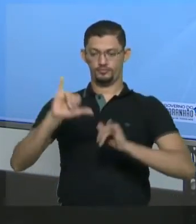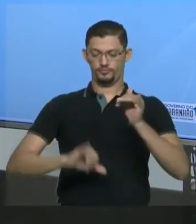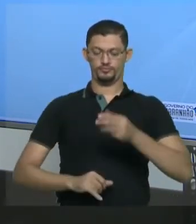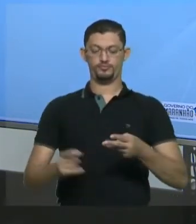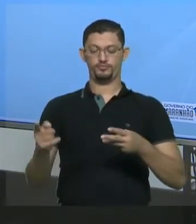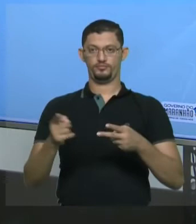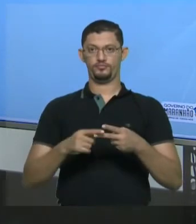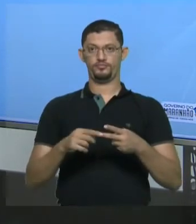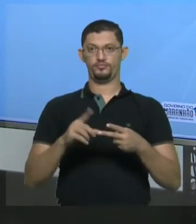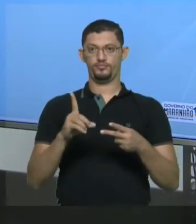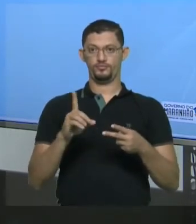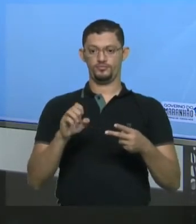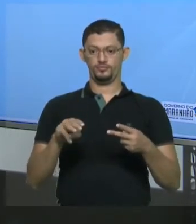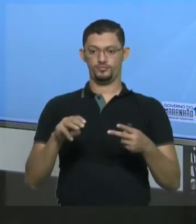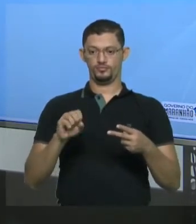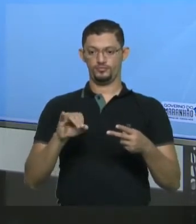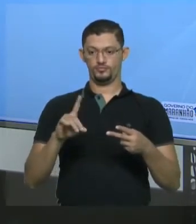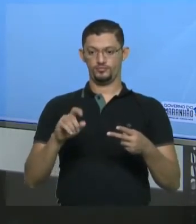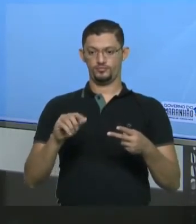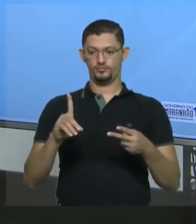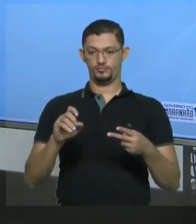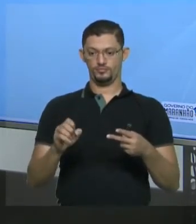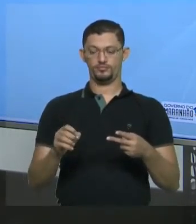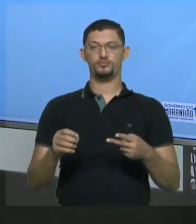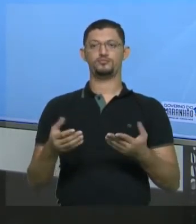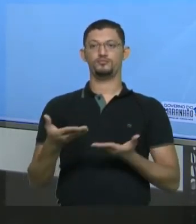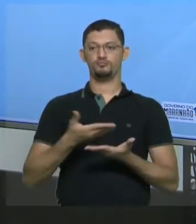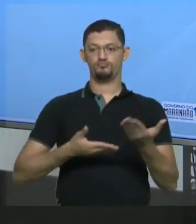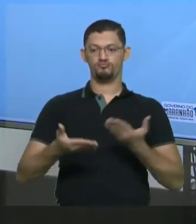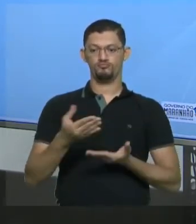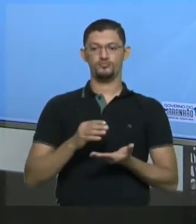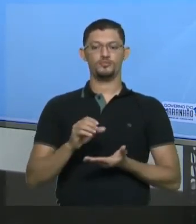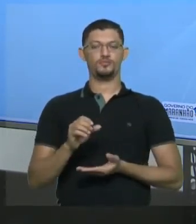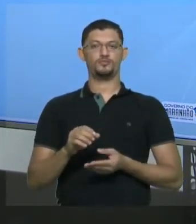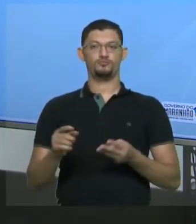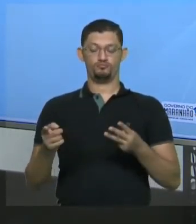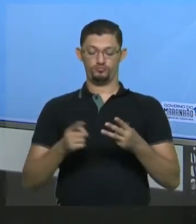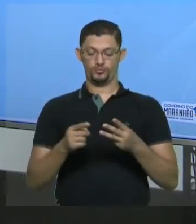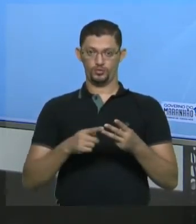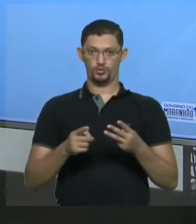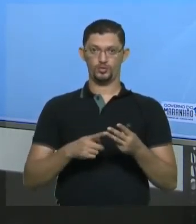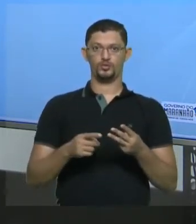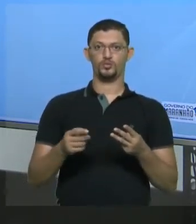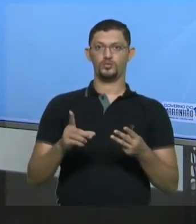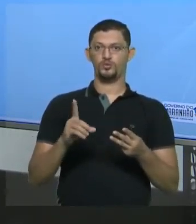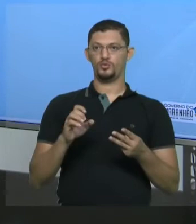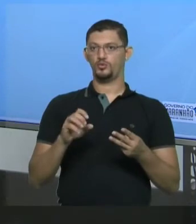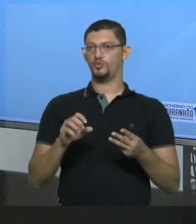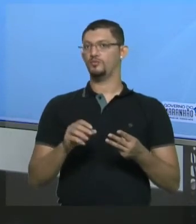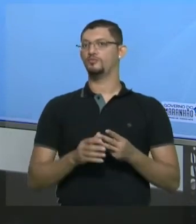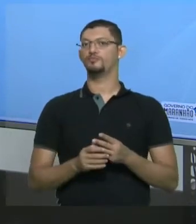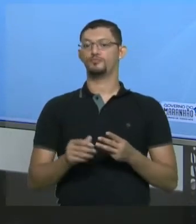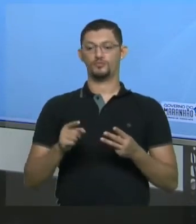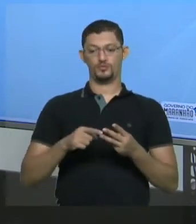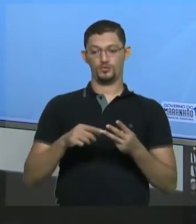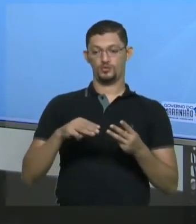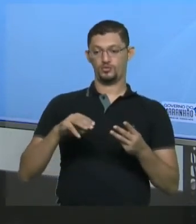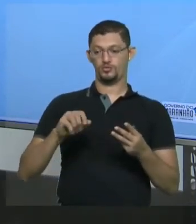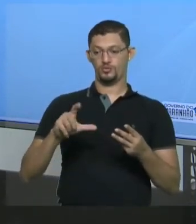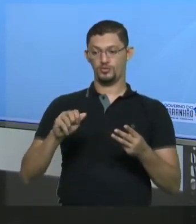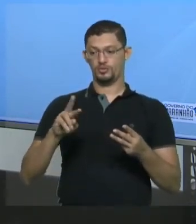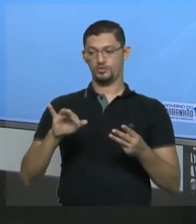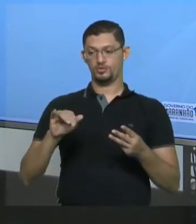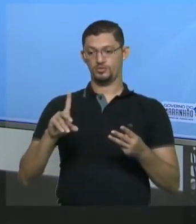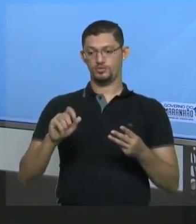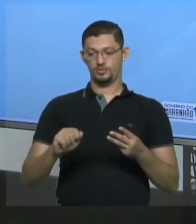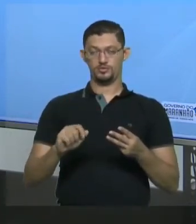da solução e o volume da solução. Molaridade, a quantidade em mol do soluto pelo volume